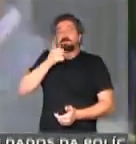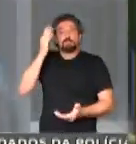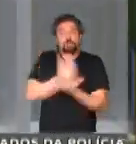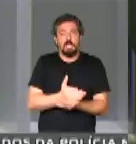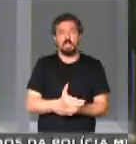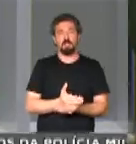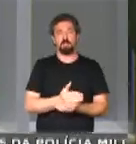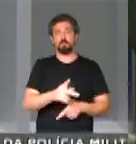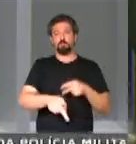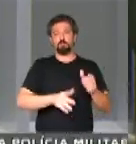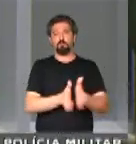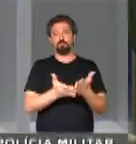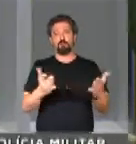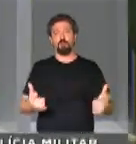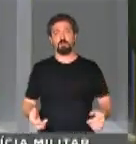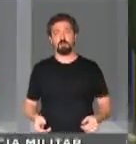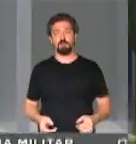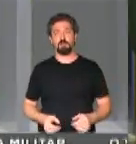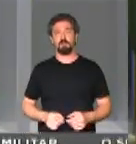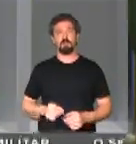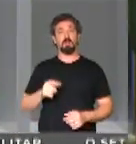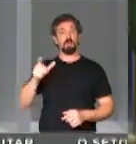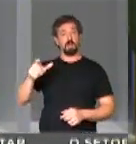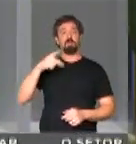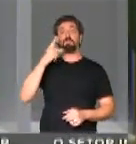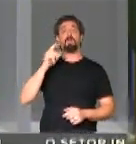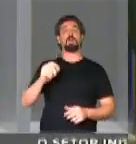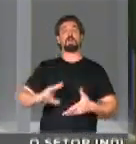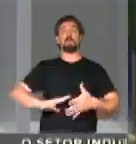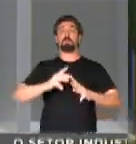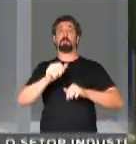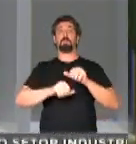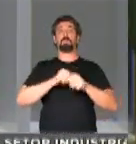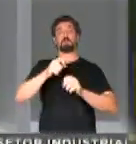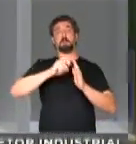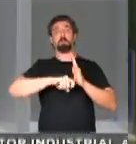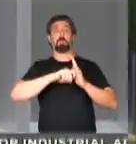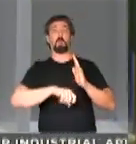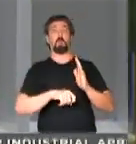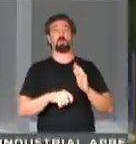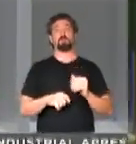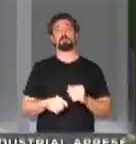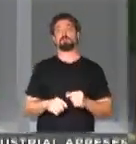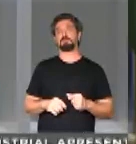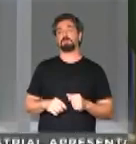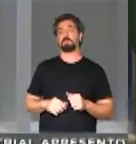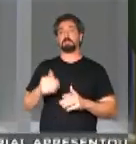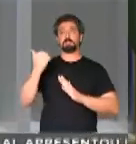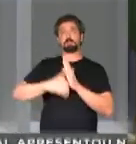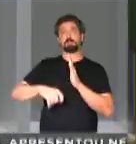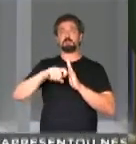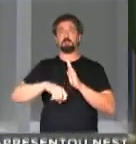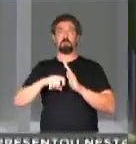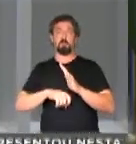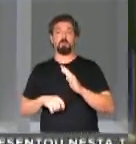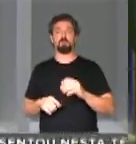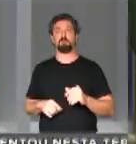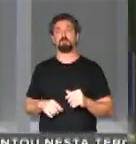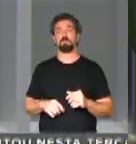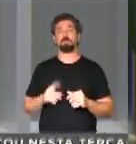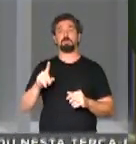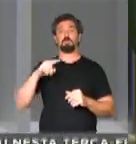para o povo mais pobre. Ele disse que reforma tributária, ele disse que renúncia fiscal